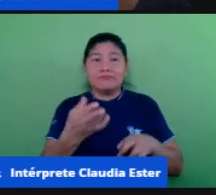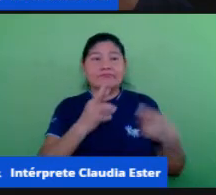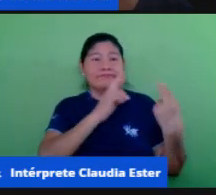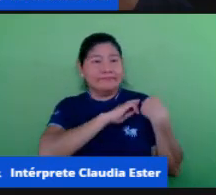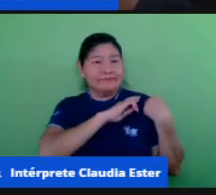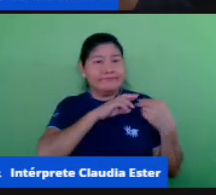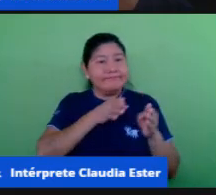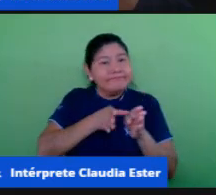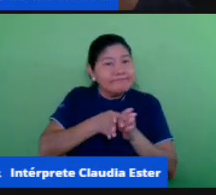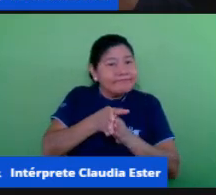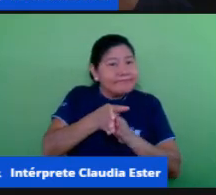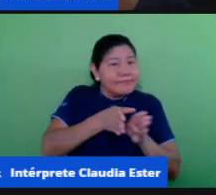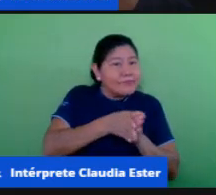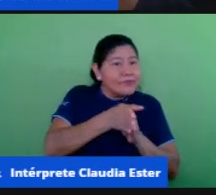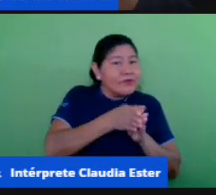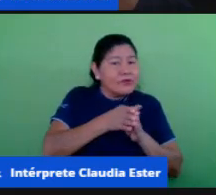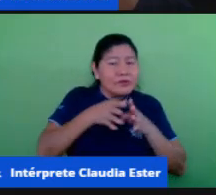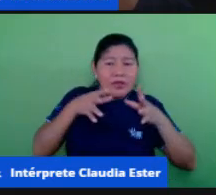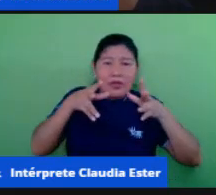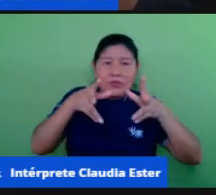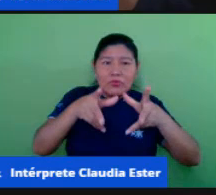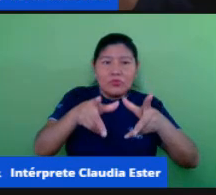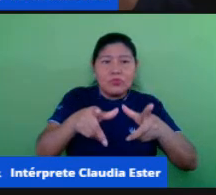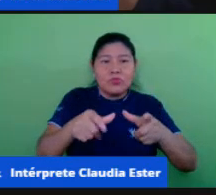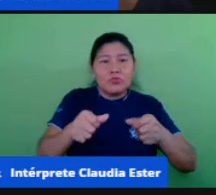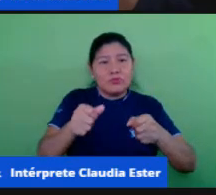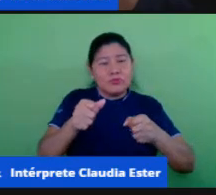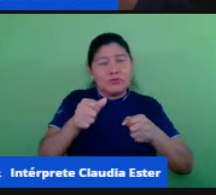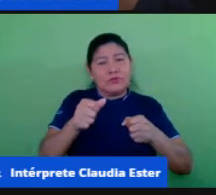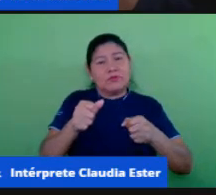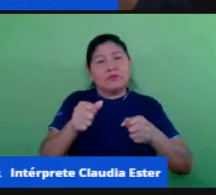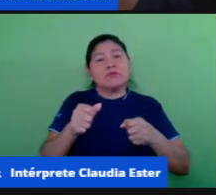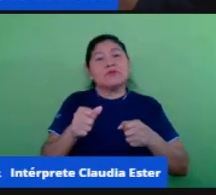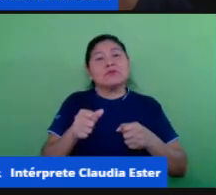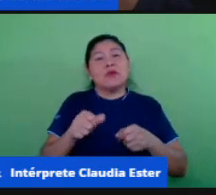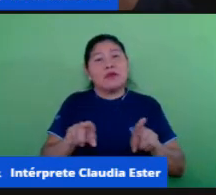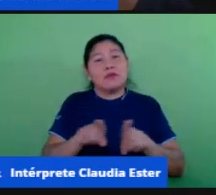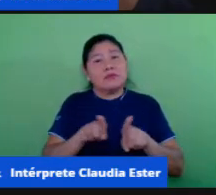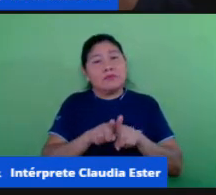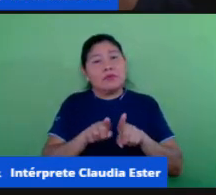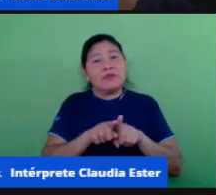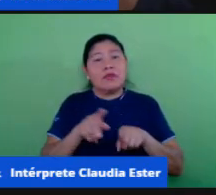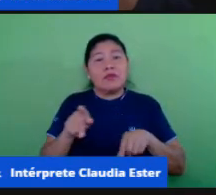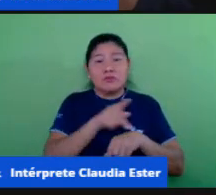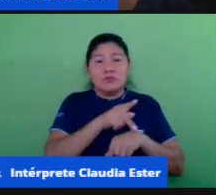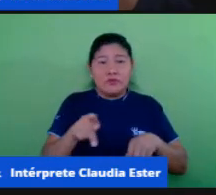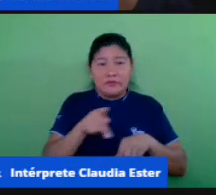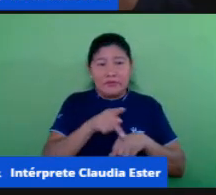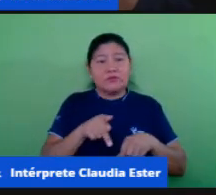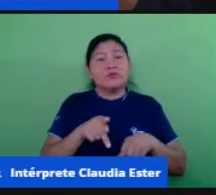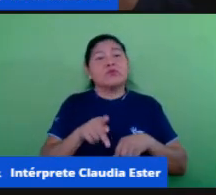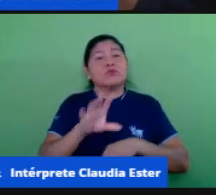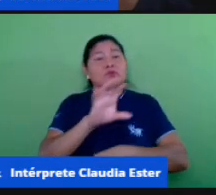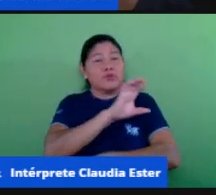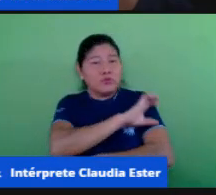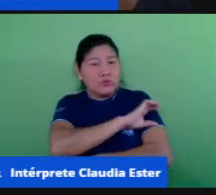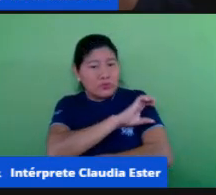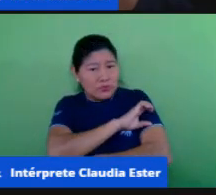todo mundo né e orientadores educadores e alunos